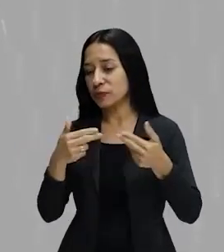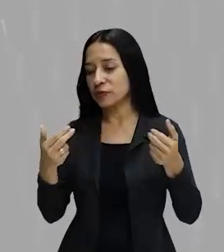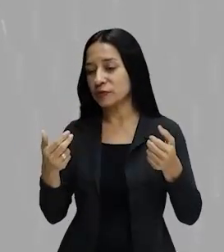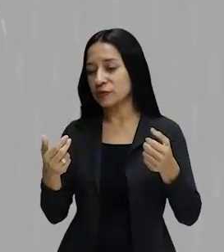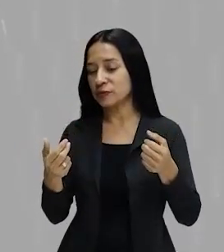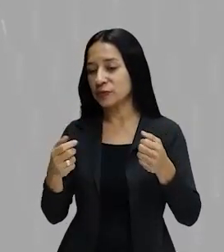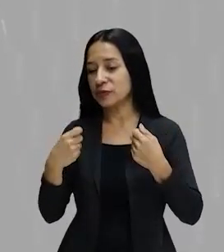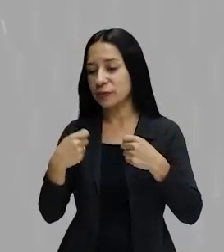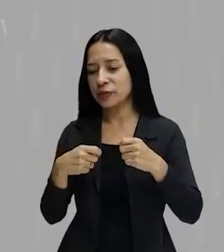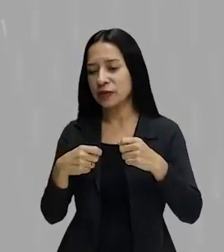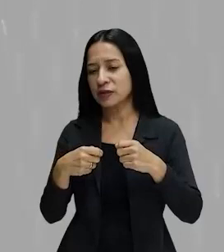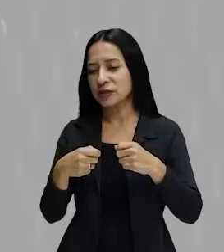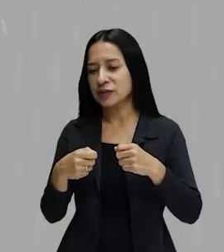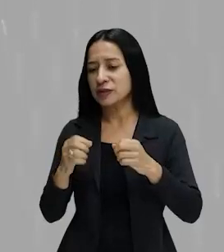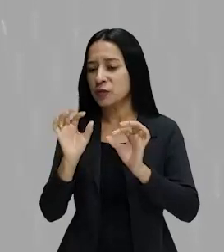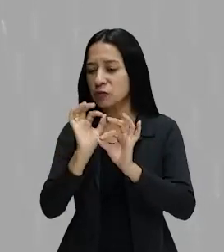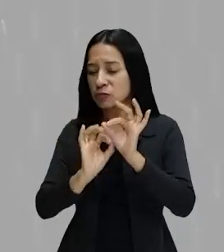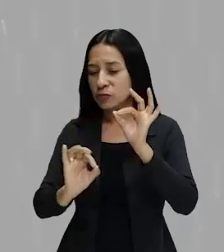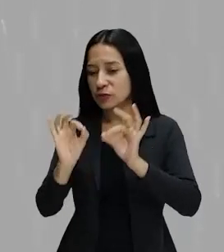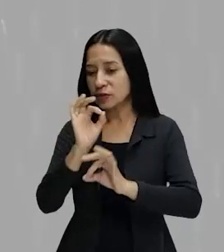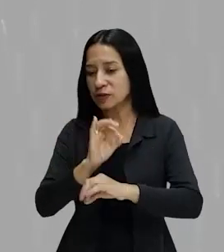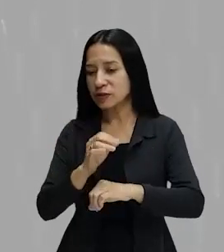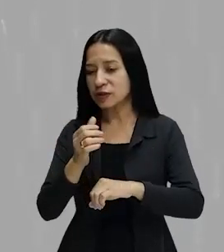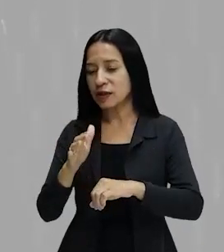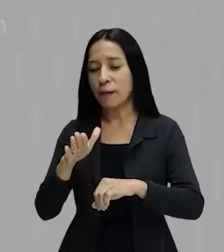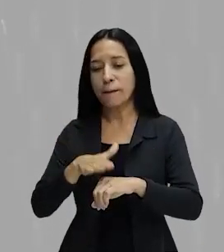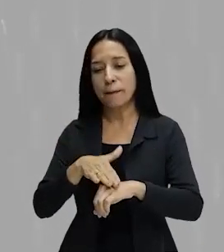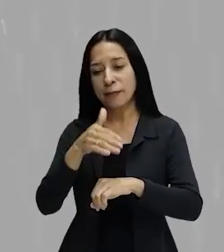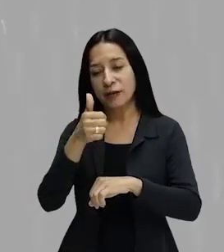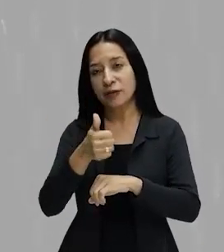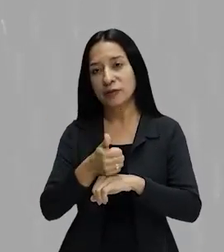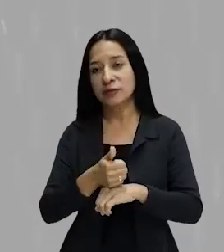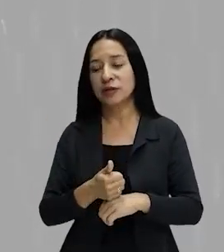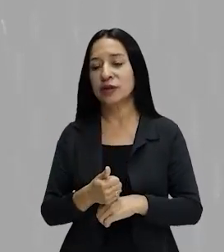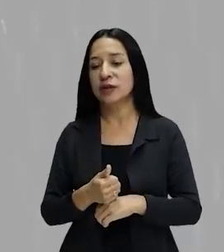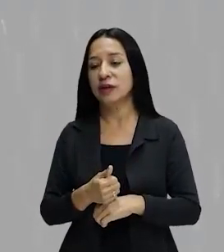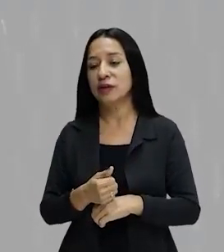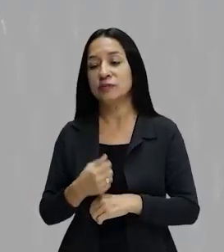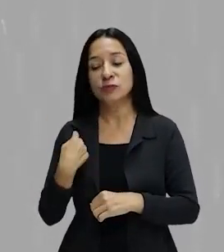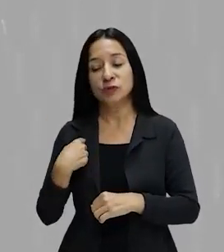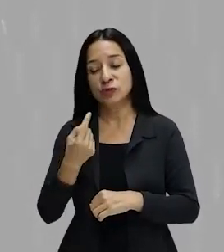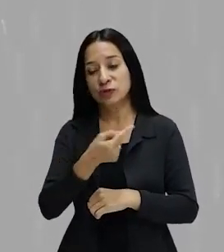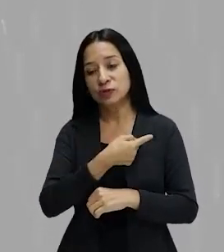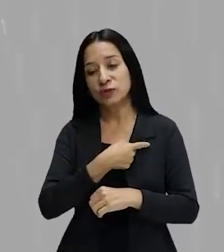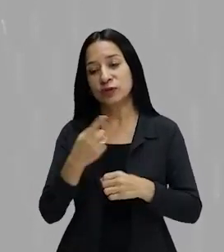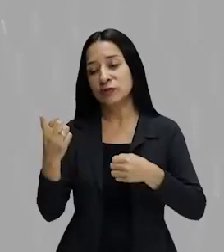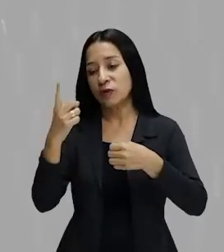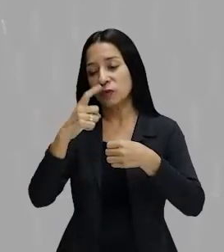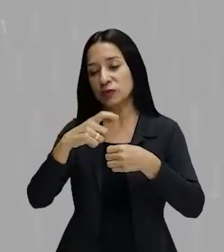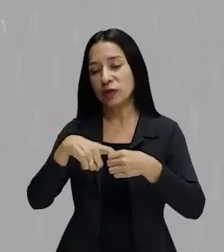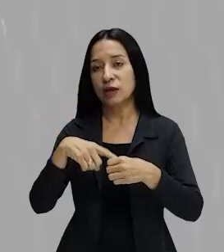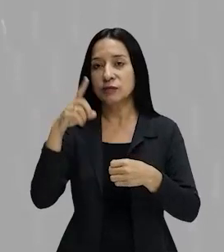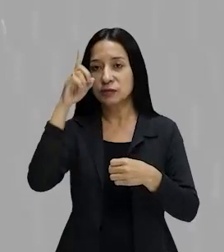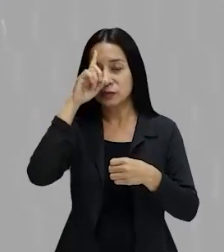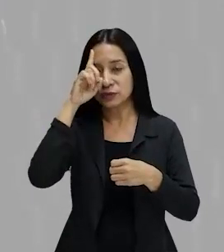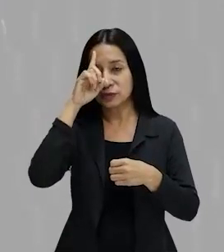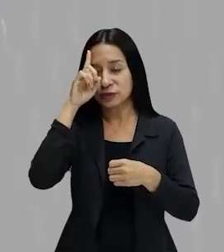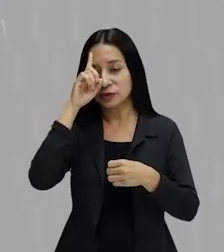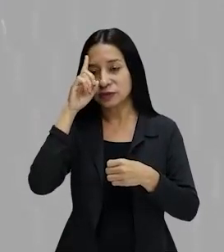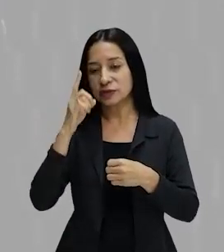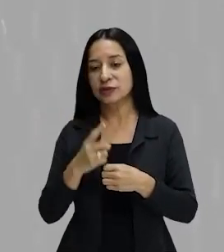ajustar, melhorar e nós voltarmos as nossas rotinas e que sejam